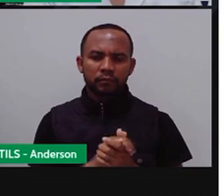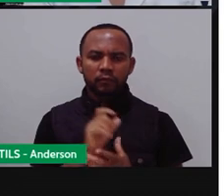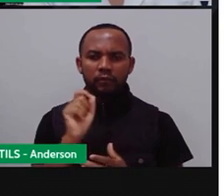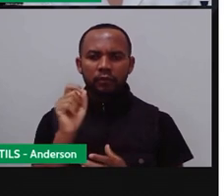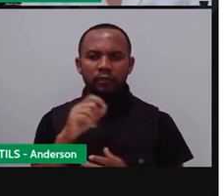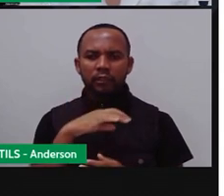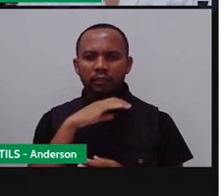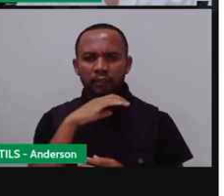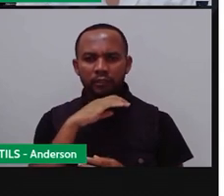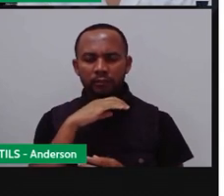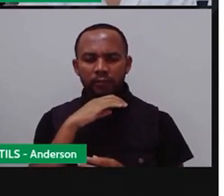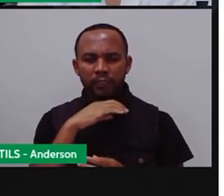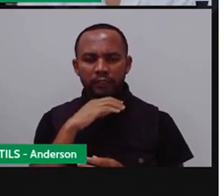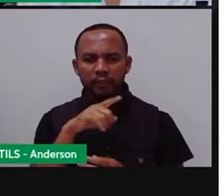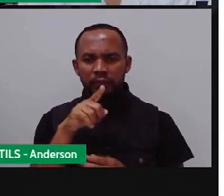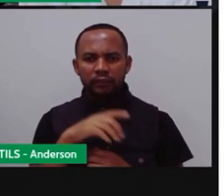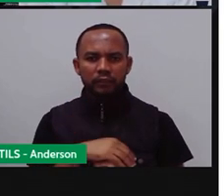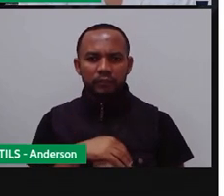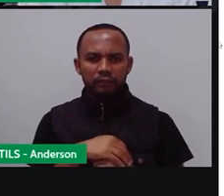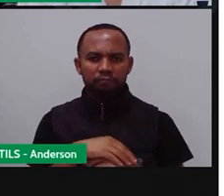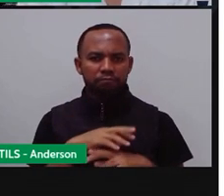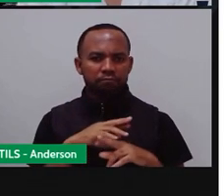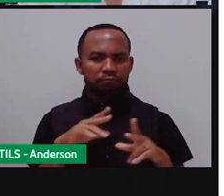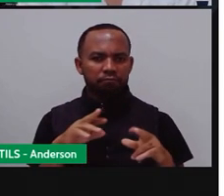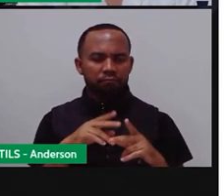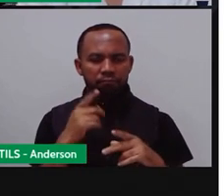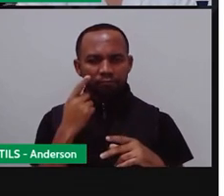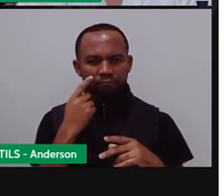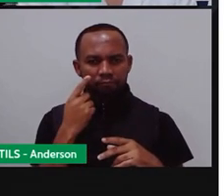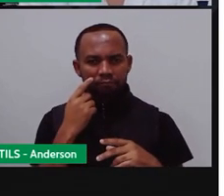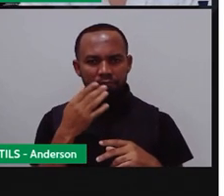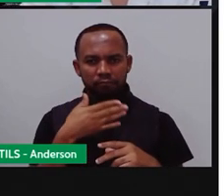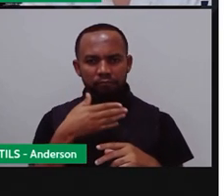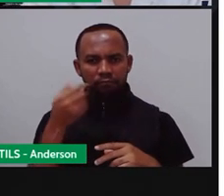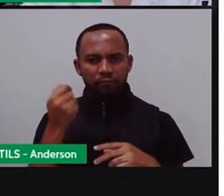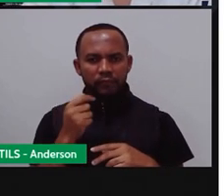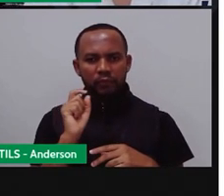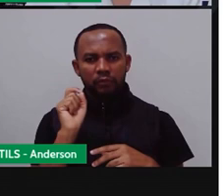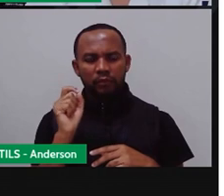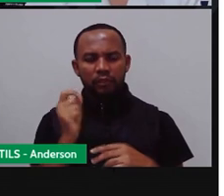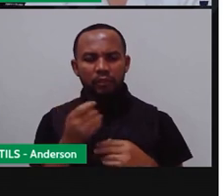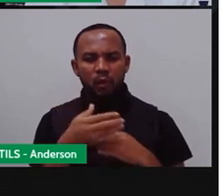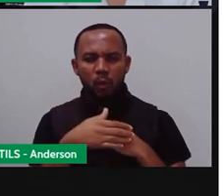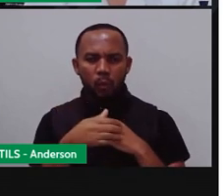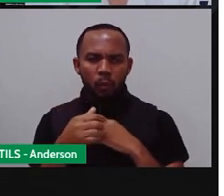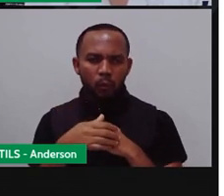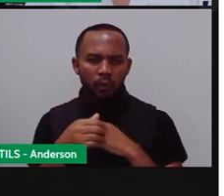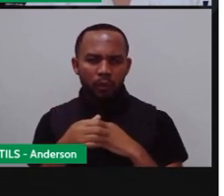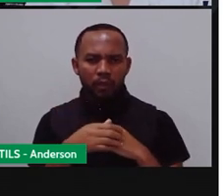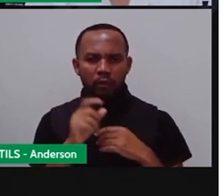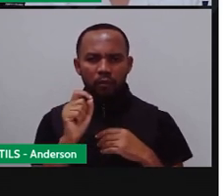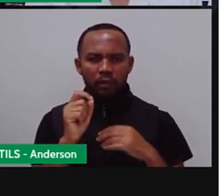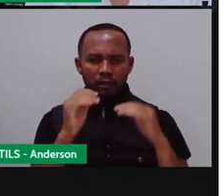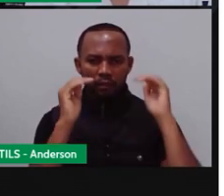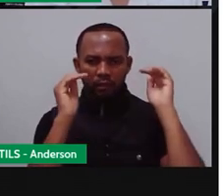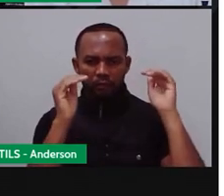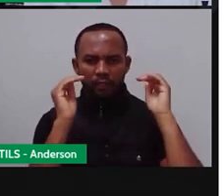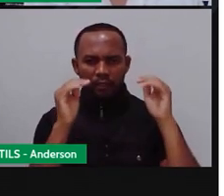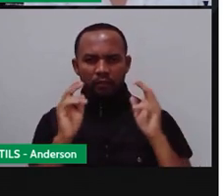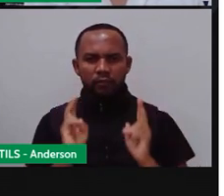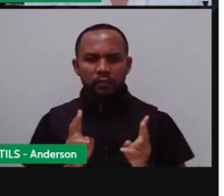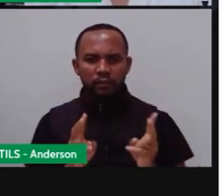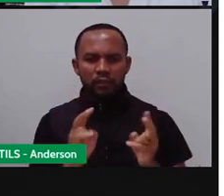mas quanto aos animais selvagens, né? A melhor forma de cuidar deles é respeitando-os,